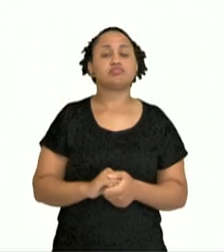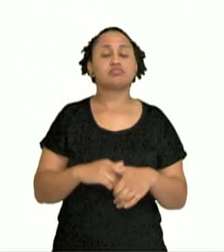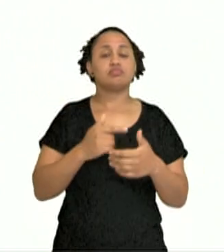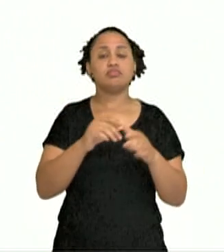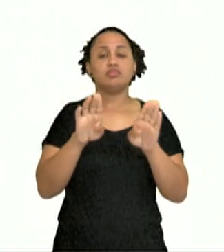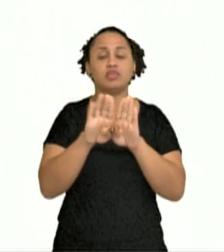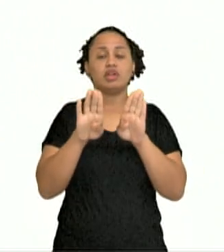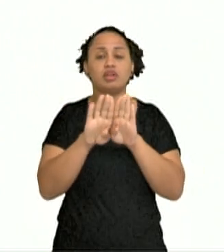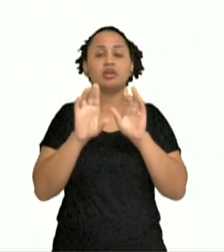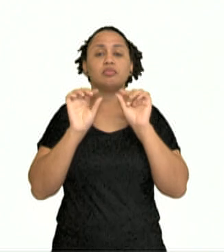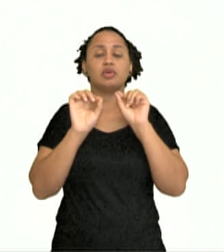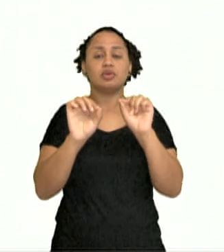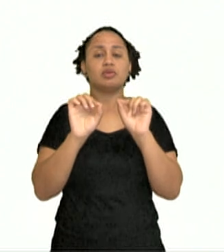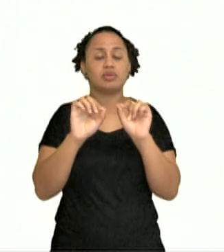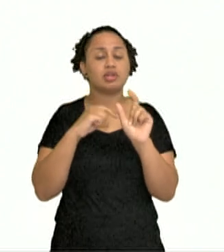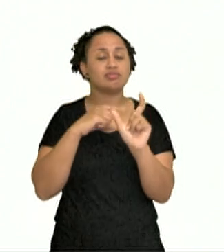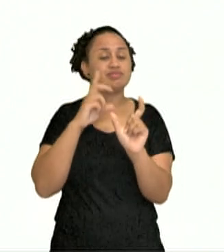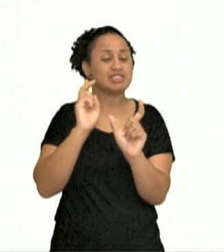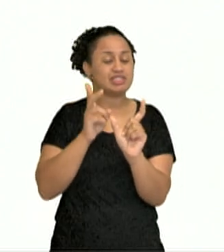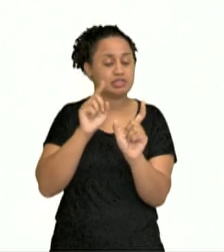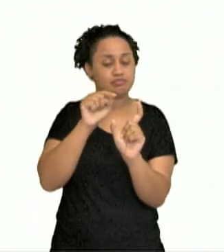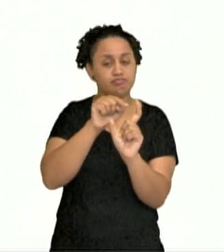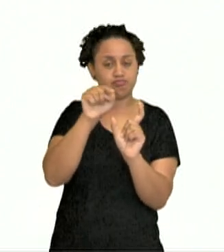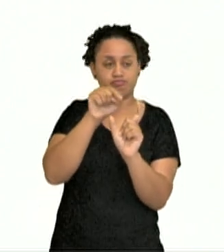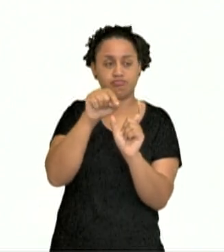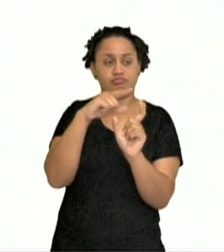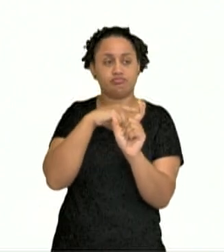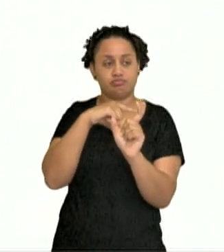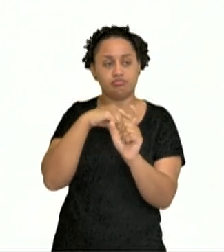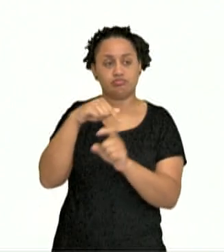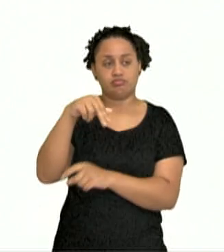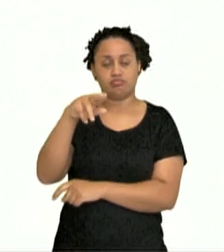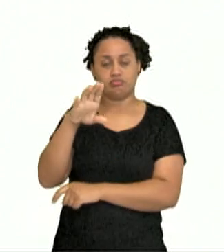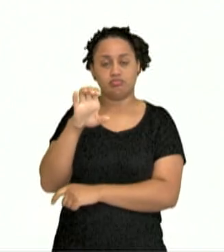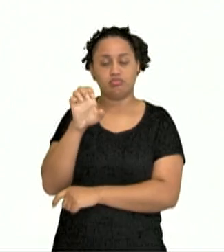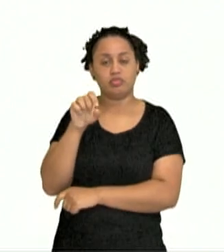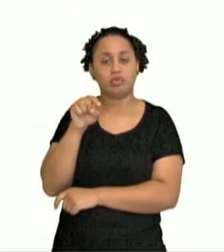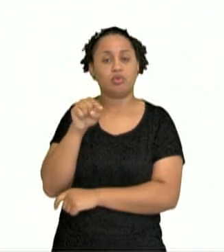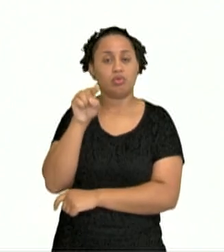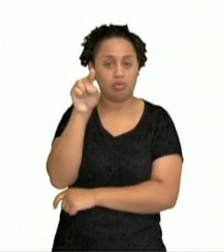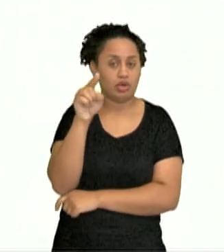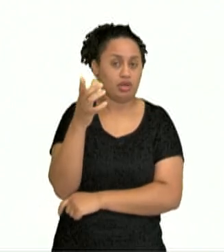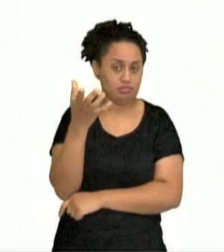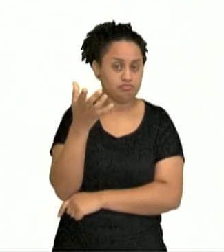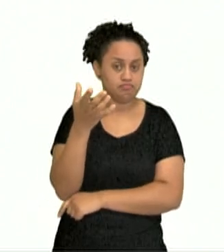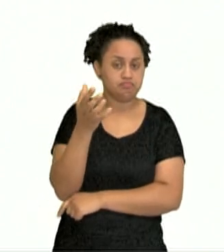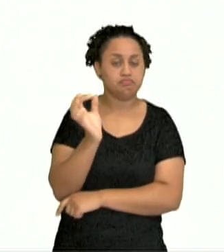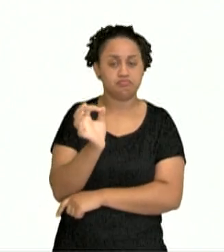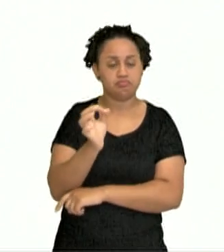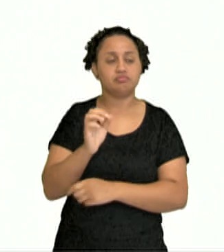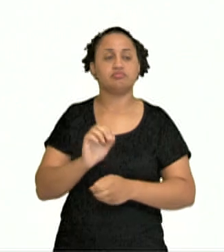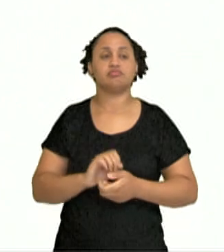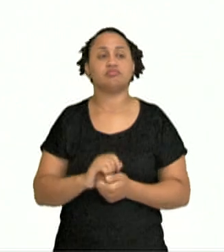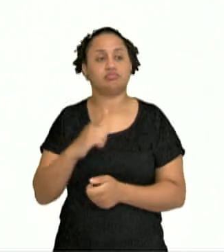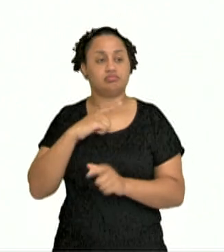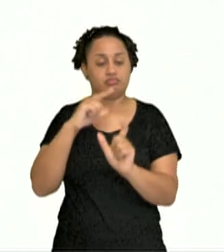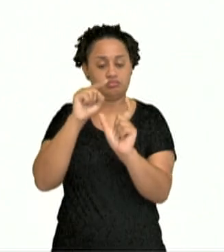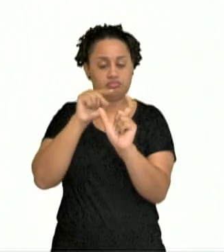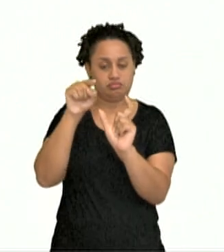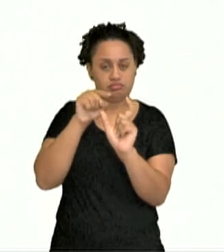os exclamativos sempre levam acento. Olha lá, então, o pronome exclamativo que, com acento.